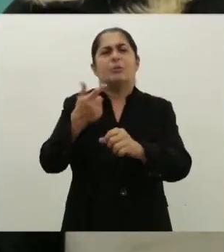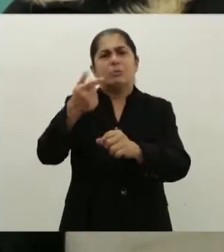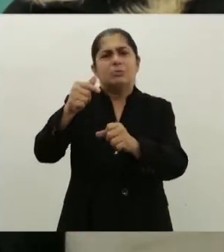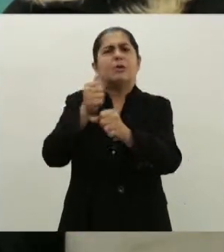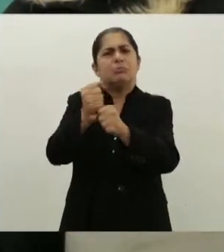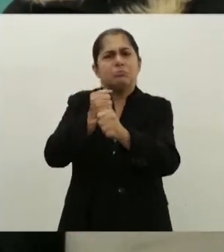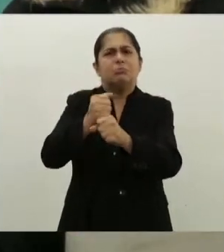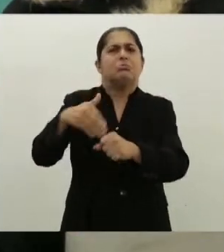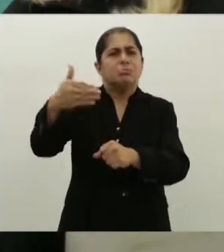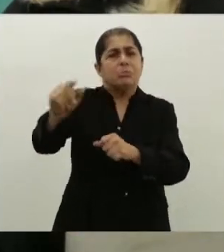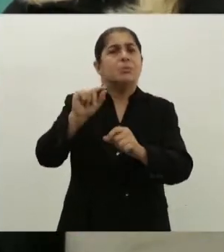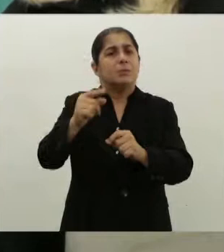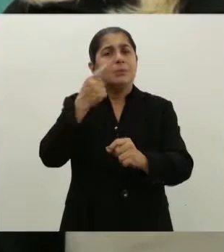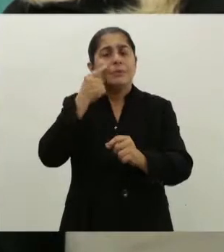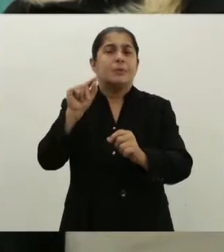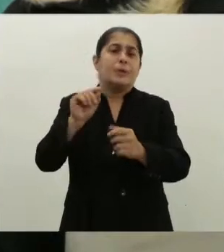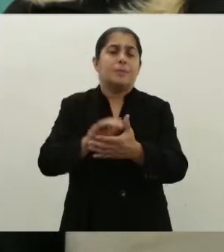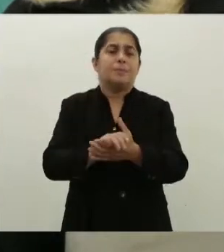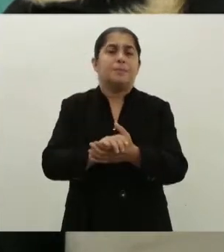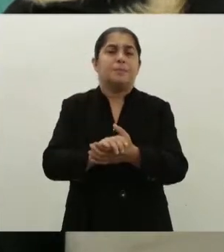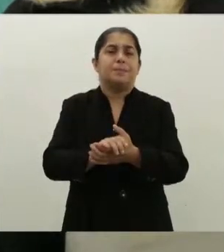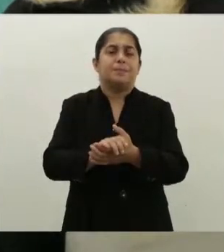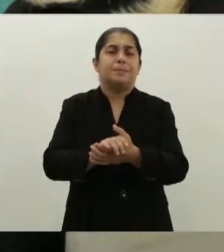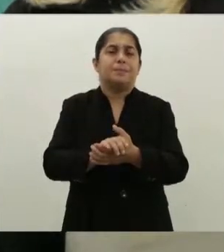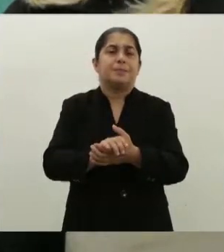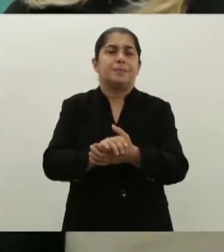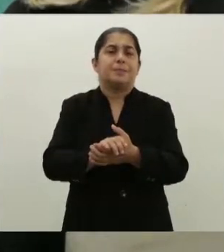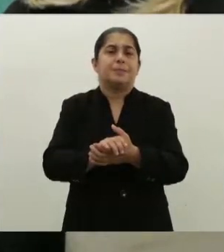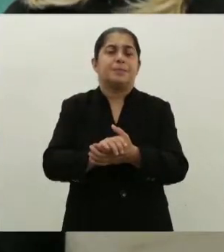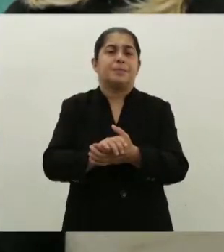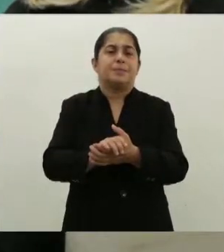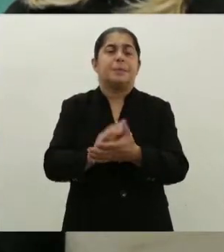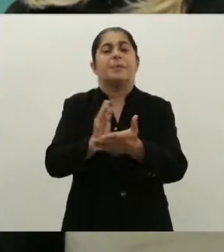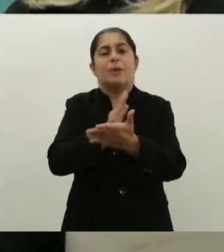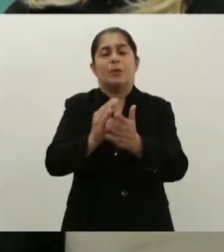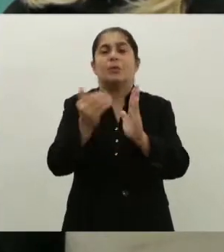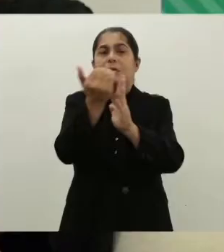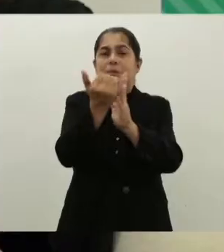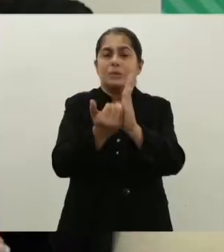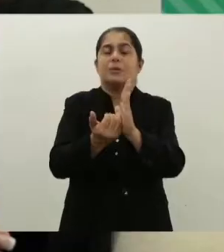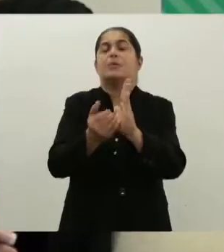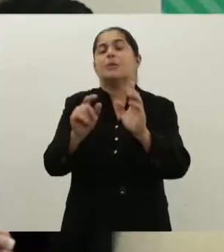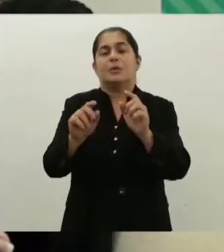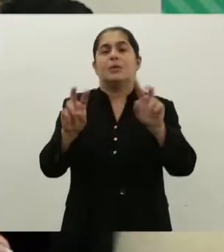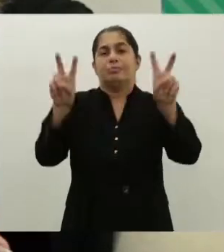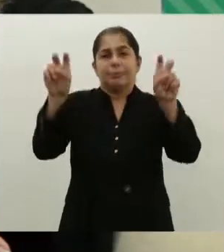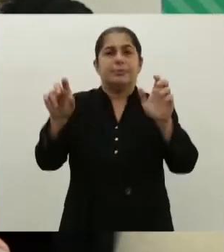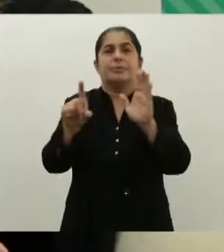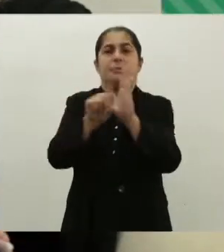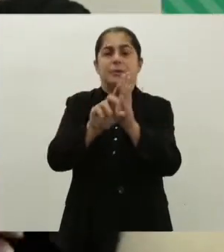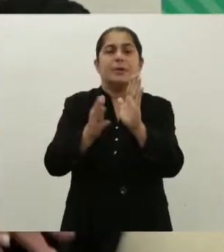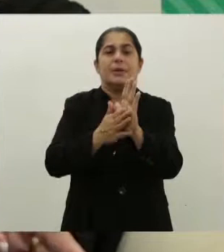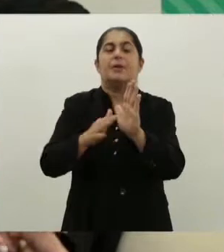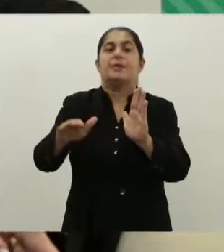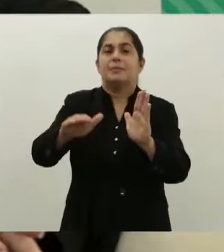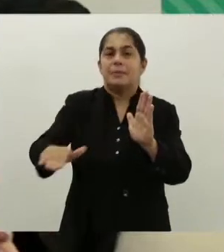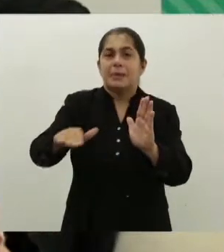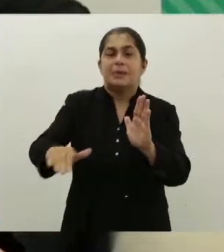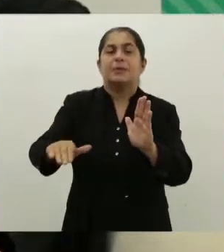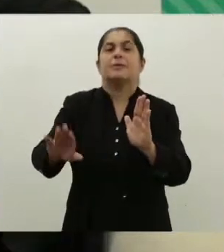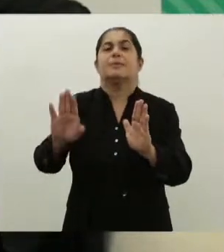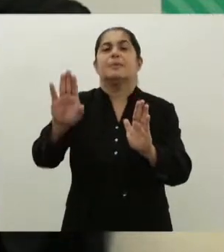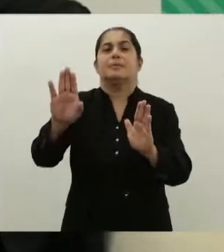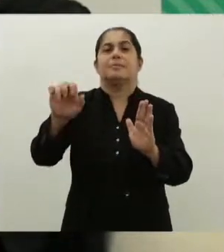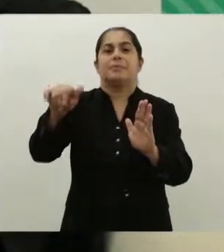desses 27 anos. Alguns a gente pode destacar. Pode destacar, principalmente, a Lei Menino Bernardo, que ficou conhecida assim,